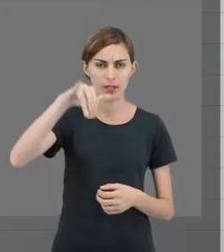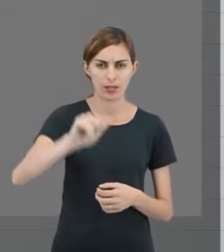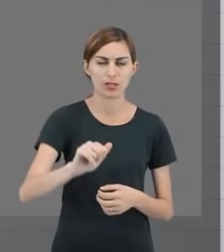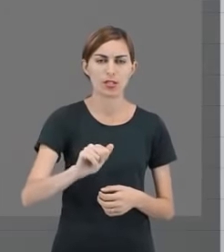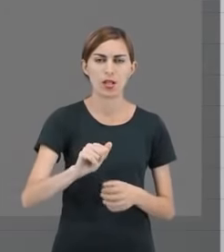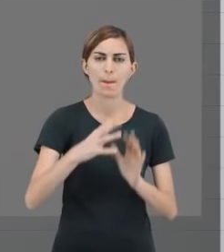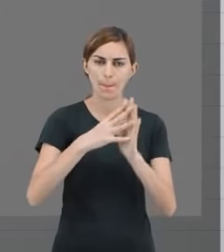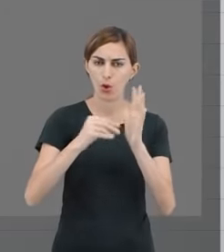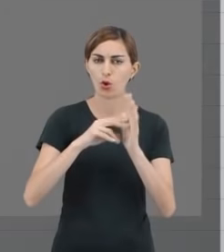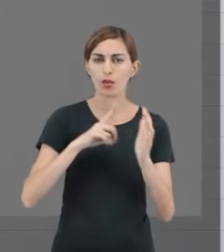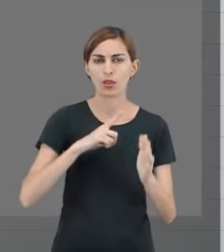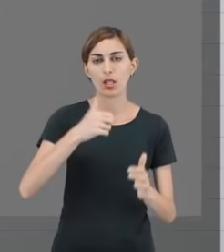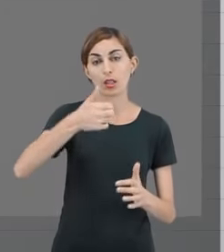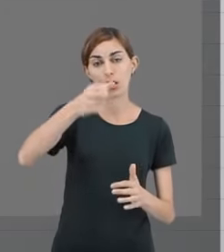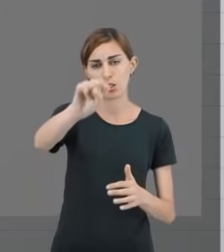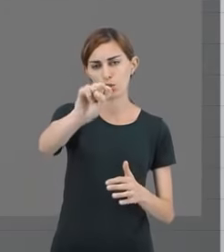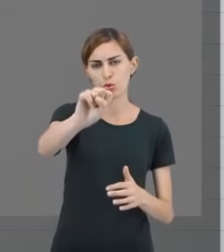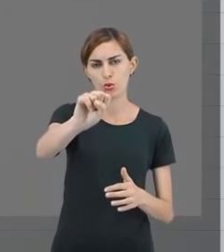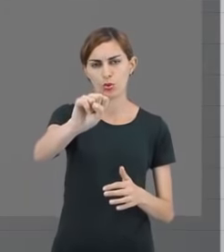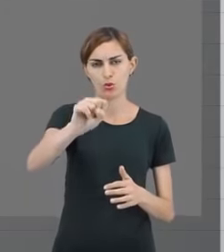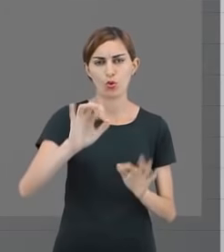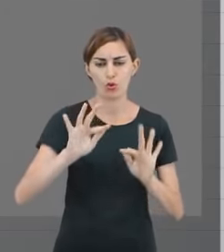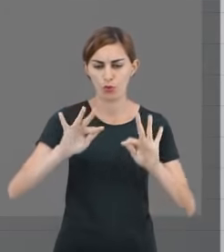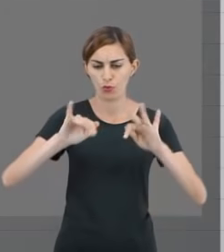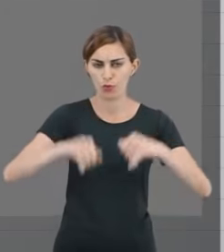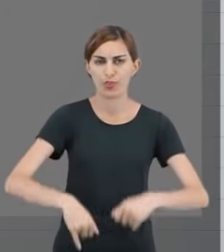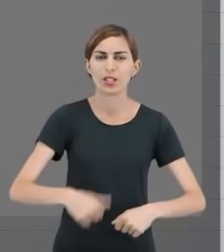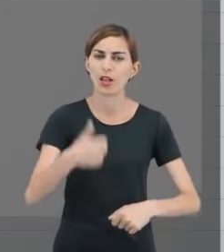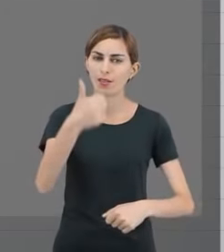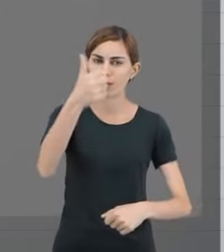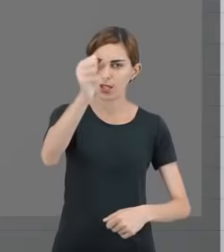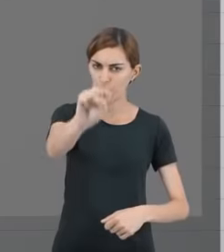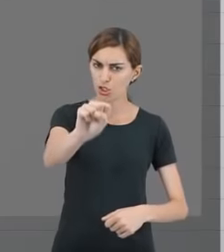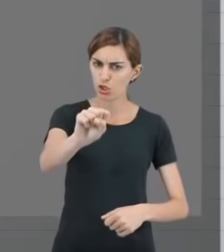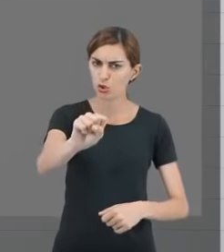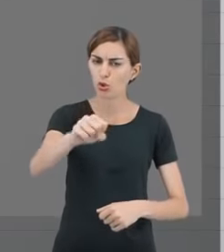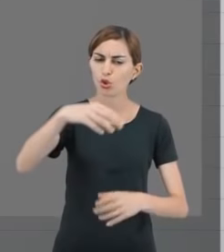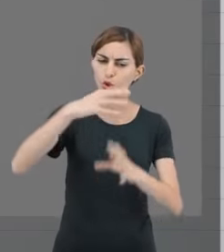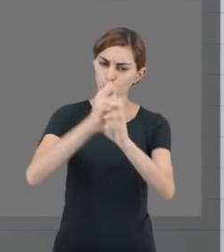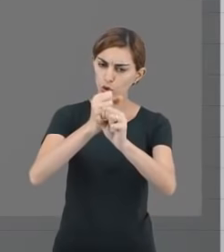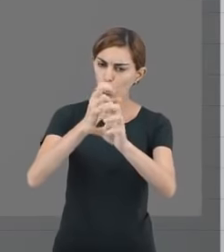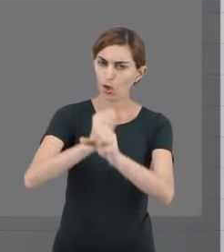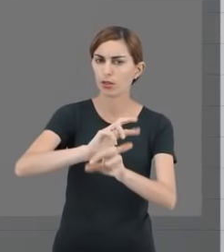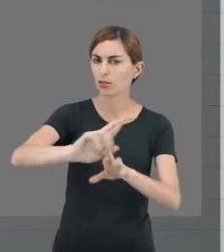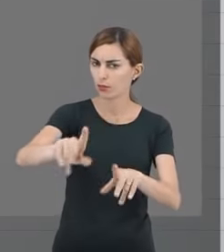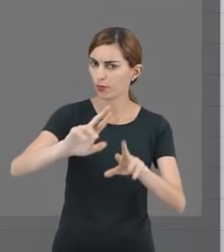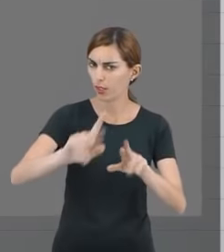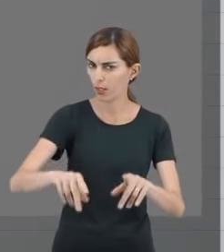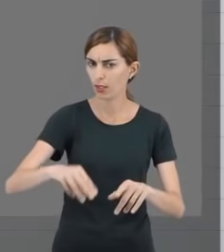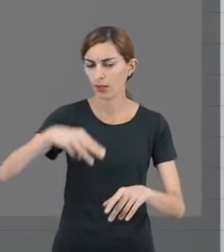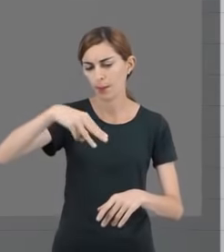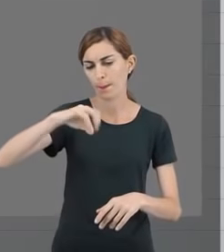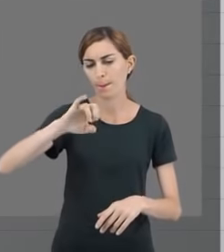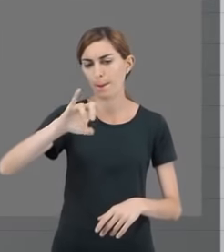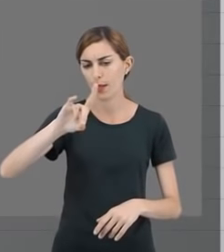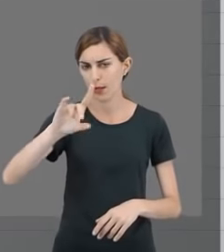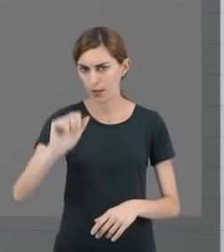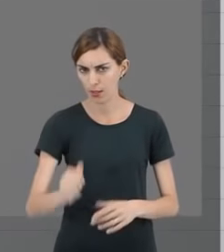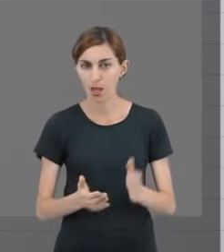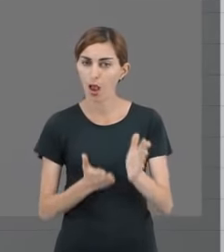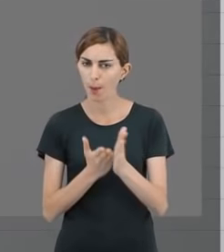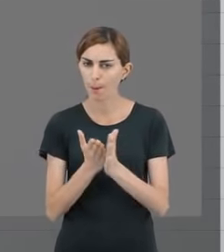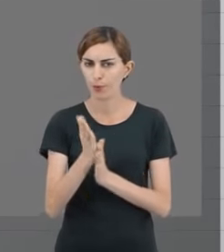dezoito competências. Ao final do módulo, você vai ficar com dezoito notas diferentes. A média aqui, para